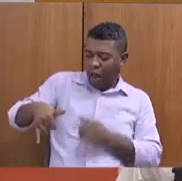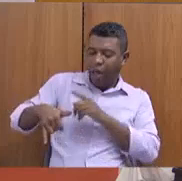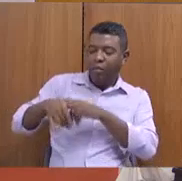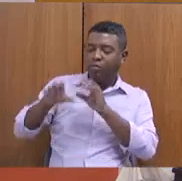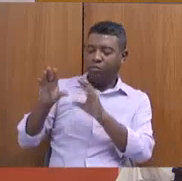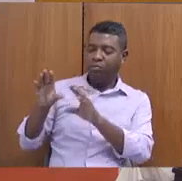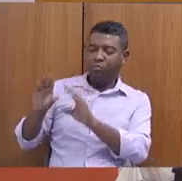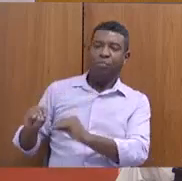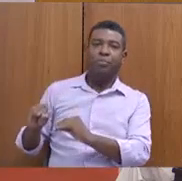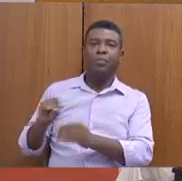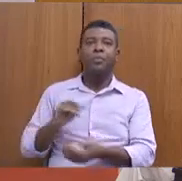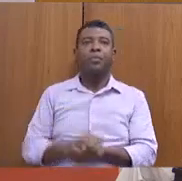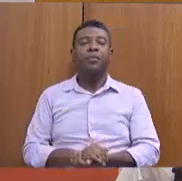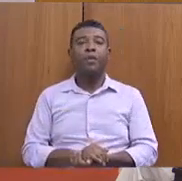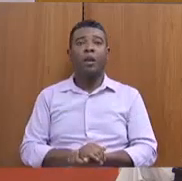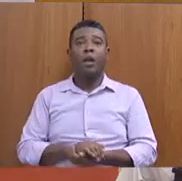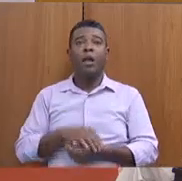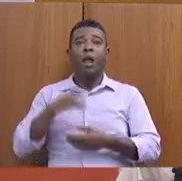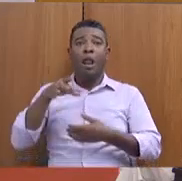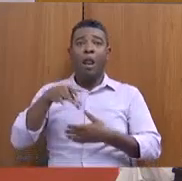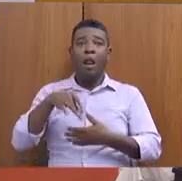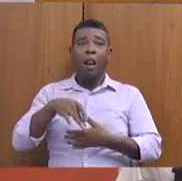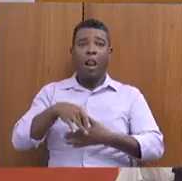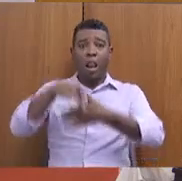As demais lideranças aqui presentes.